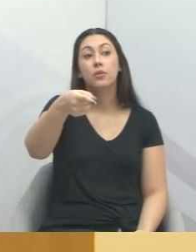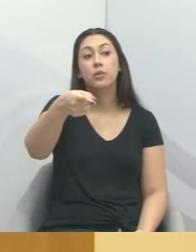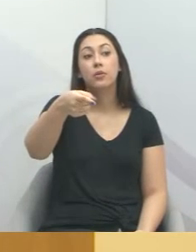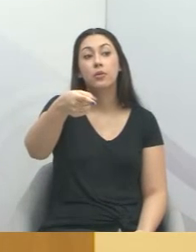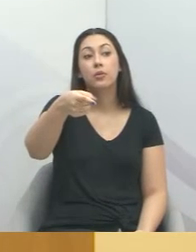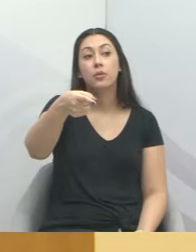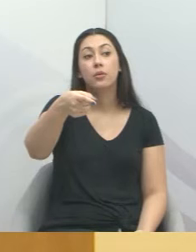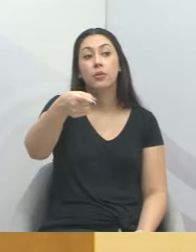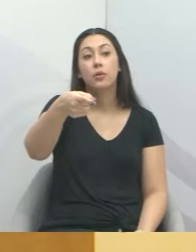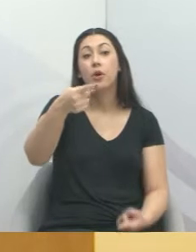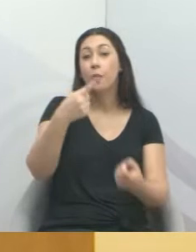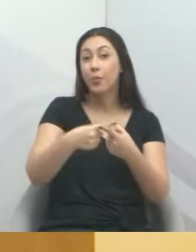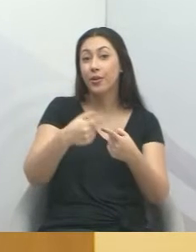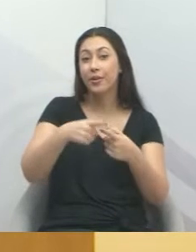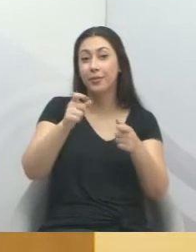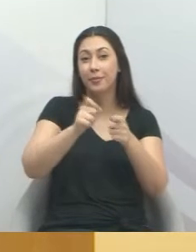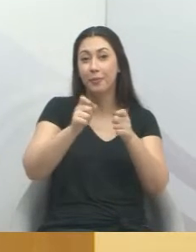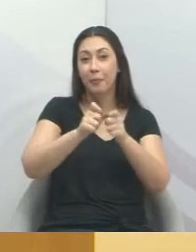é um dedo milagroso,